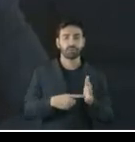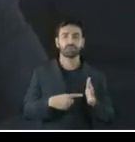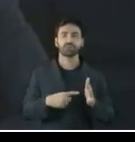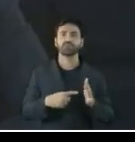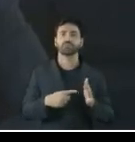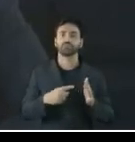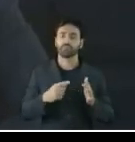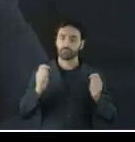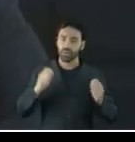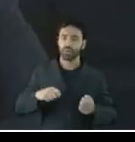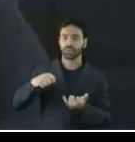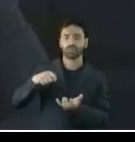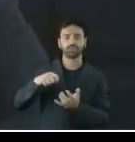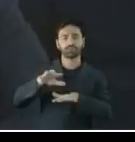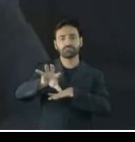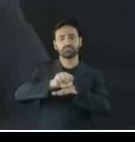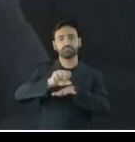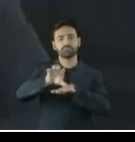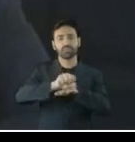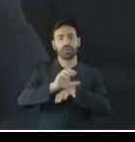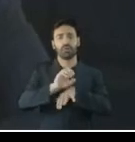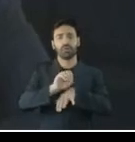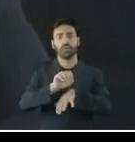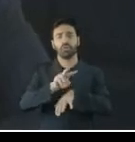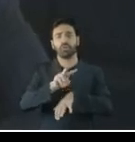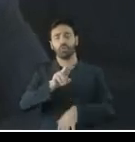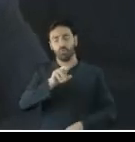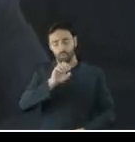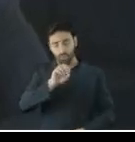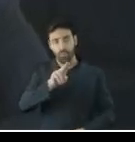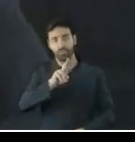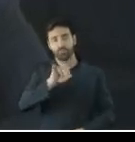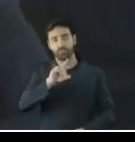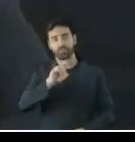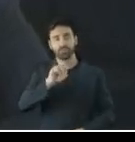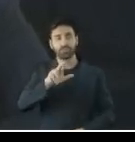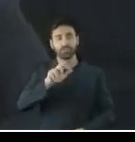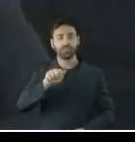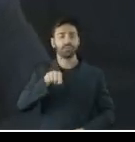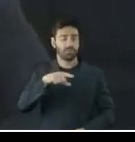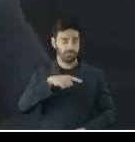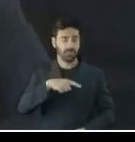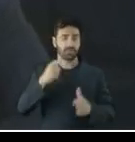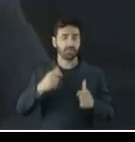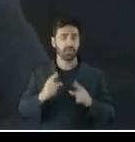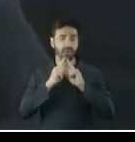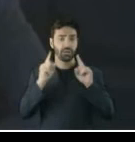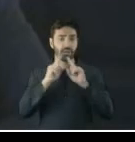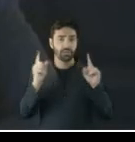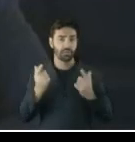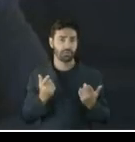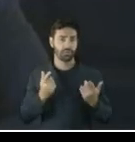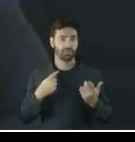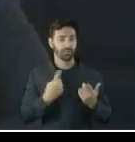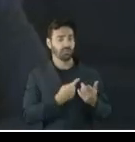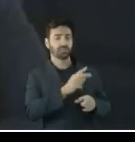são as ouvidorias dos órgãos. Eu nunca ouvi falar de um sistema específico, né? Ou seja, seria fiscalizar o que não existe,